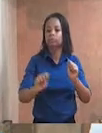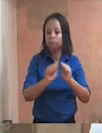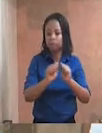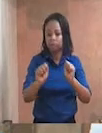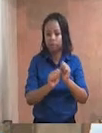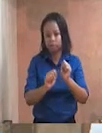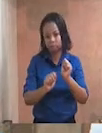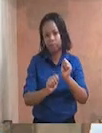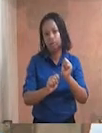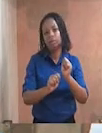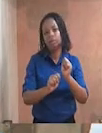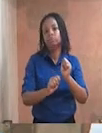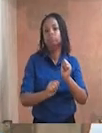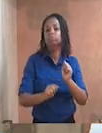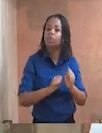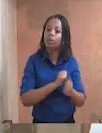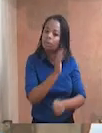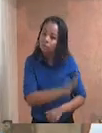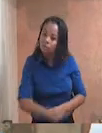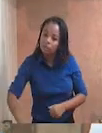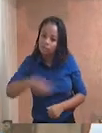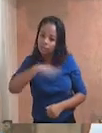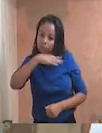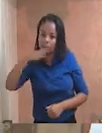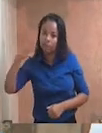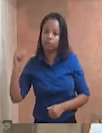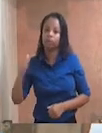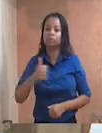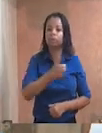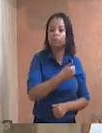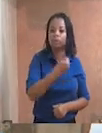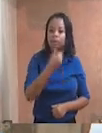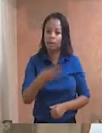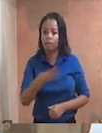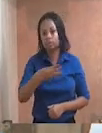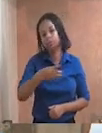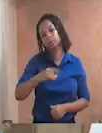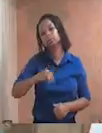8.069, de 13 de julho de 1990.